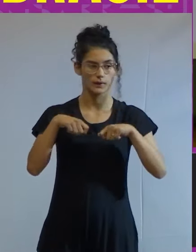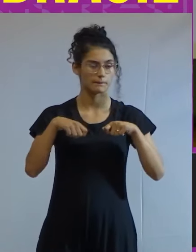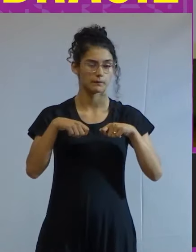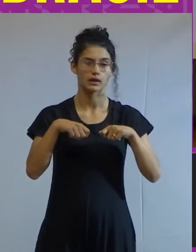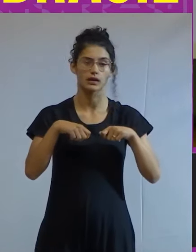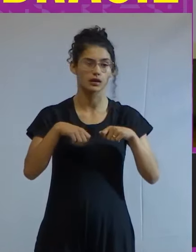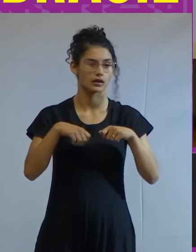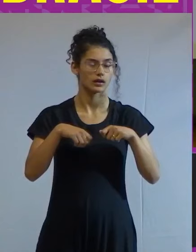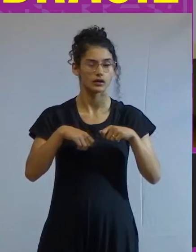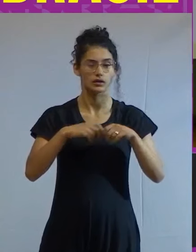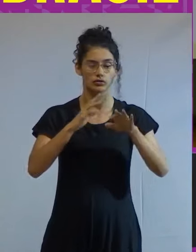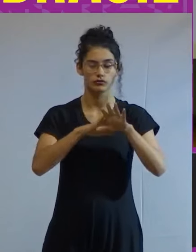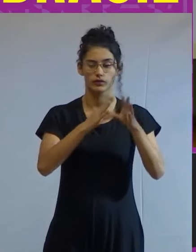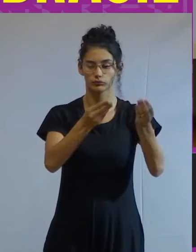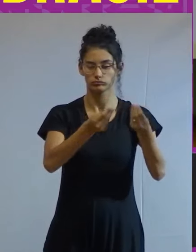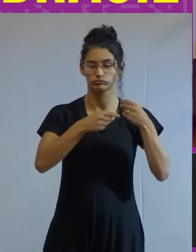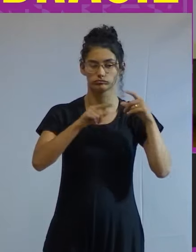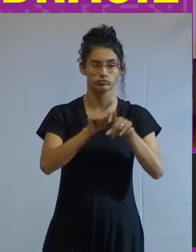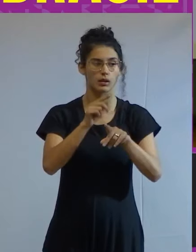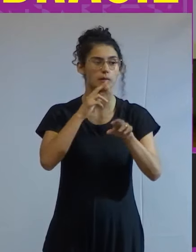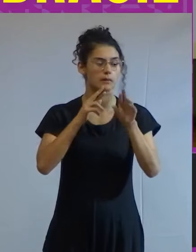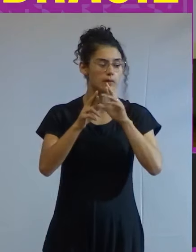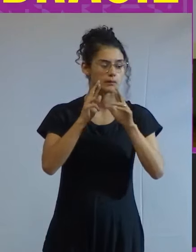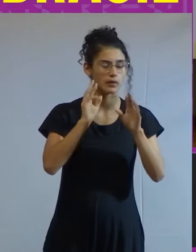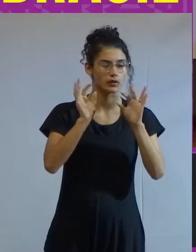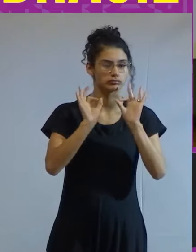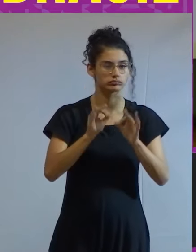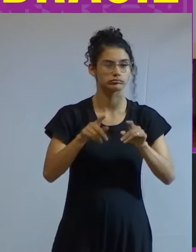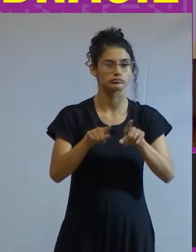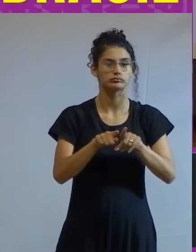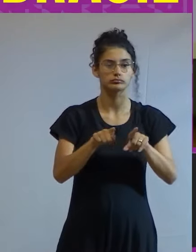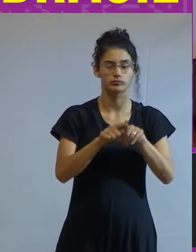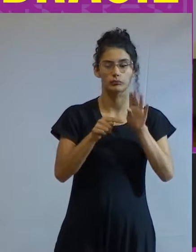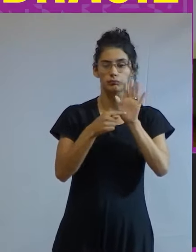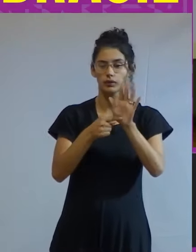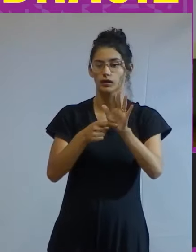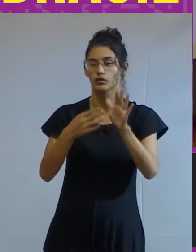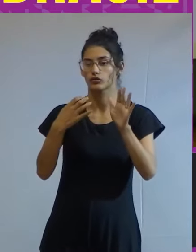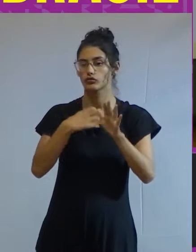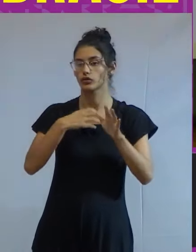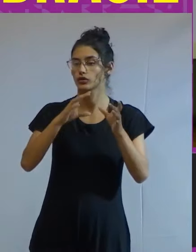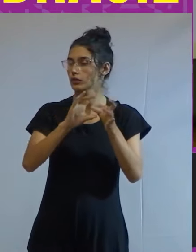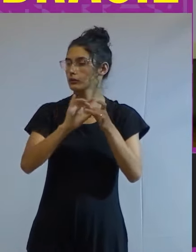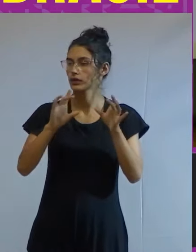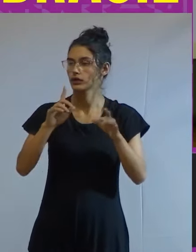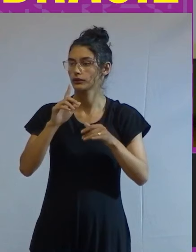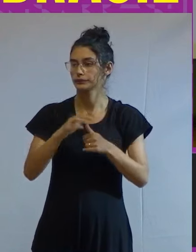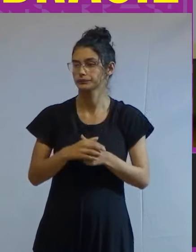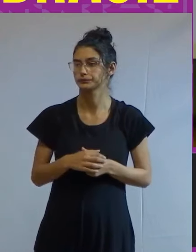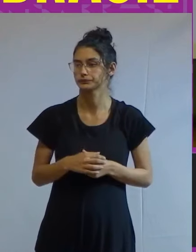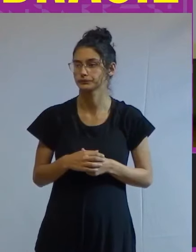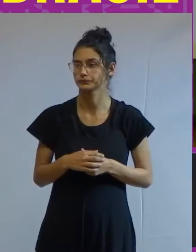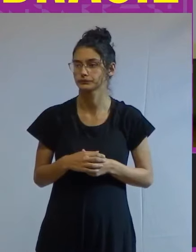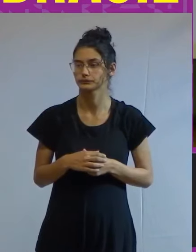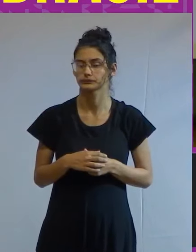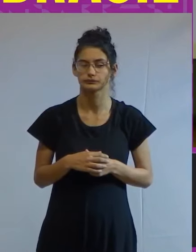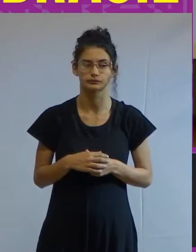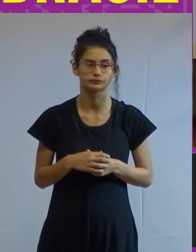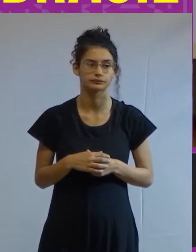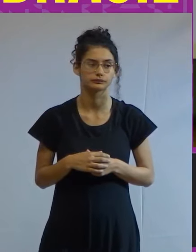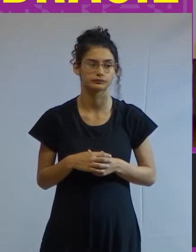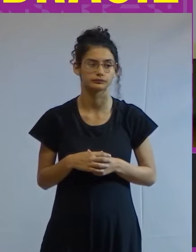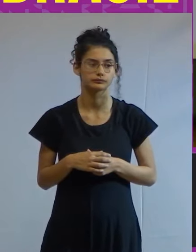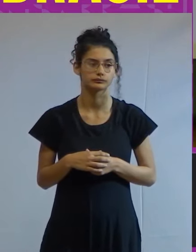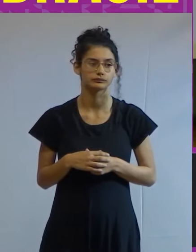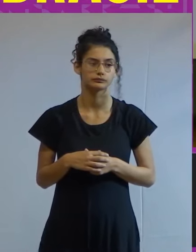de trazer uma resposta para a ordem neoliberal que a superasse certo e